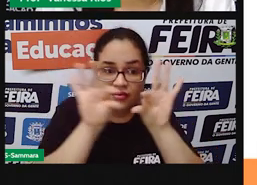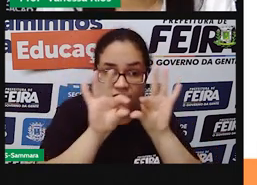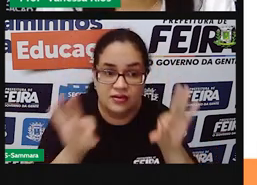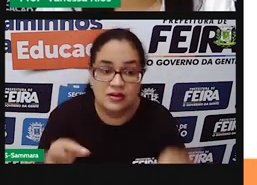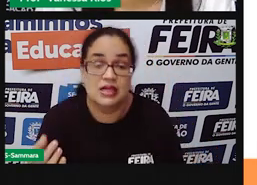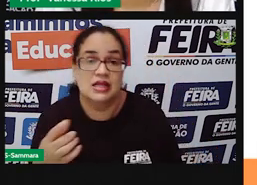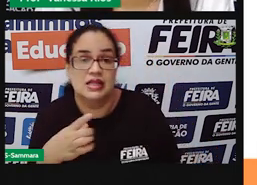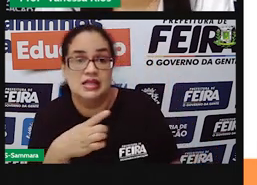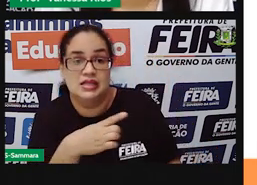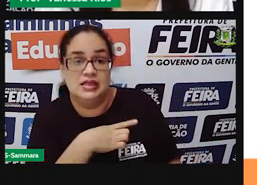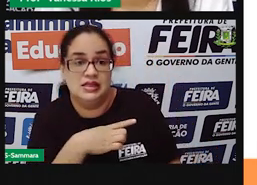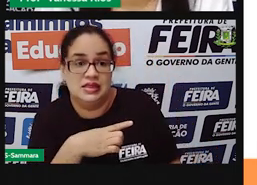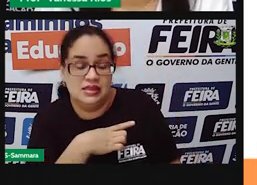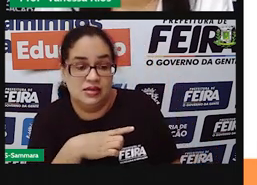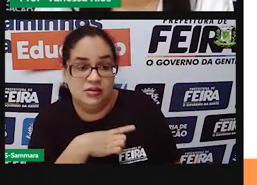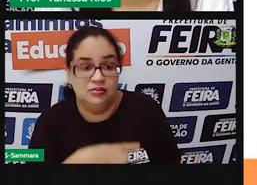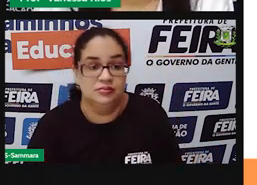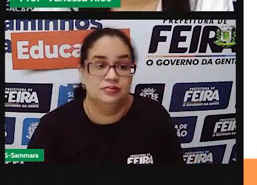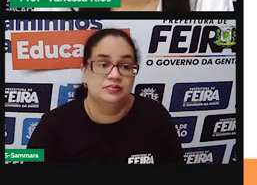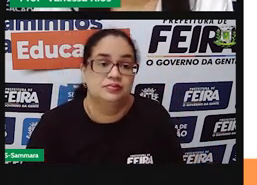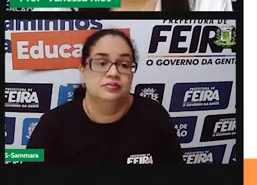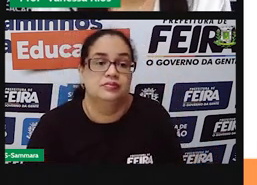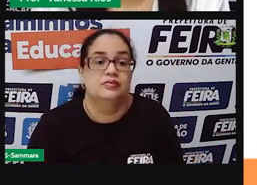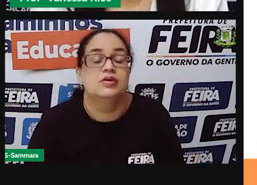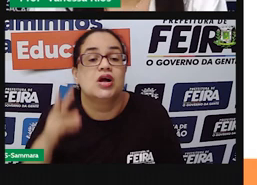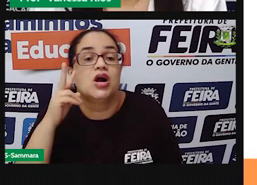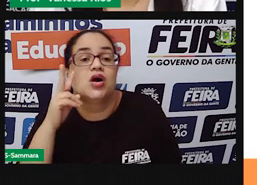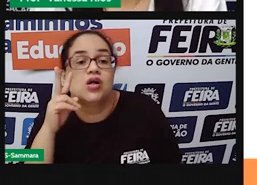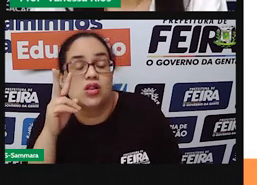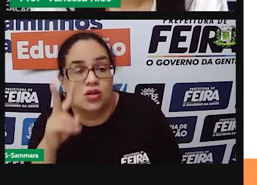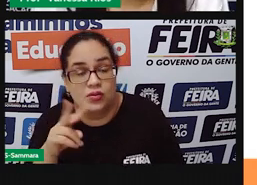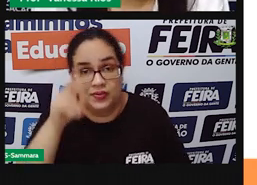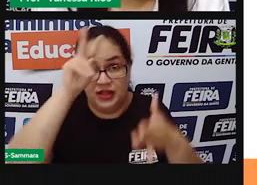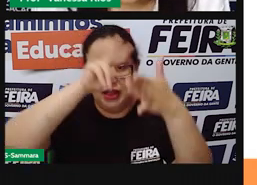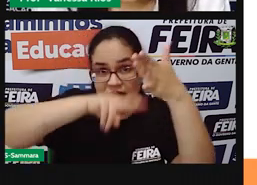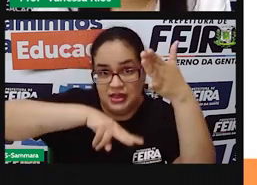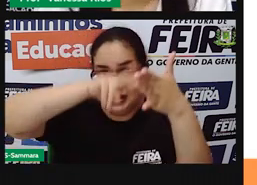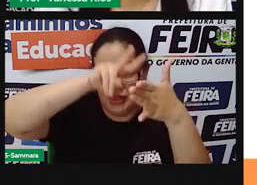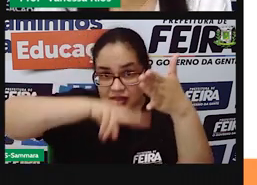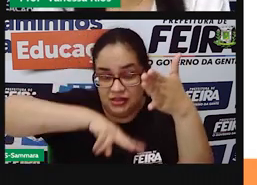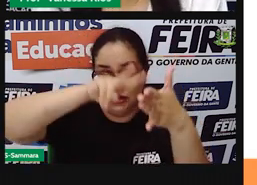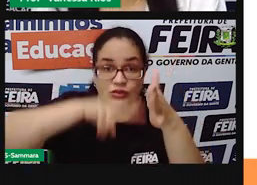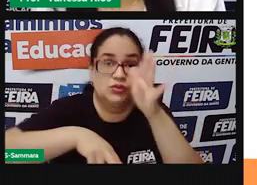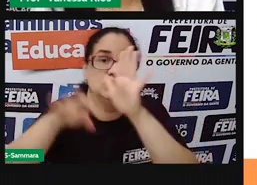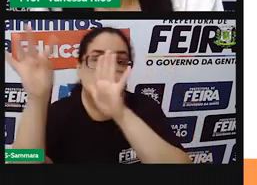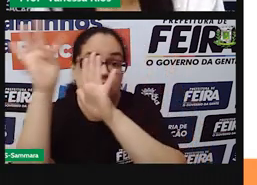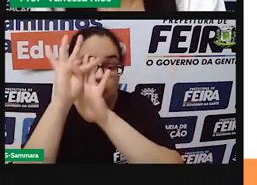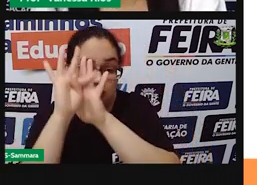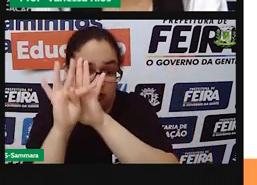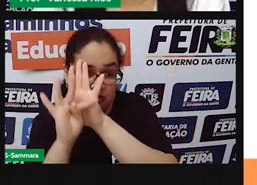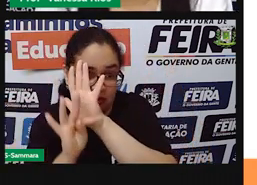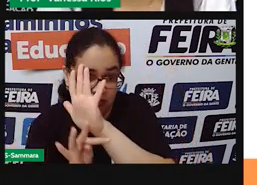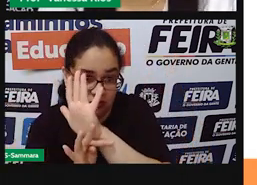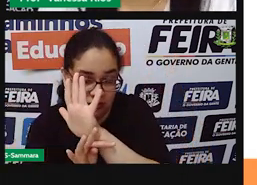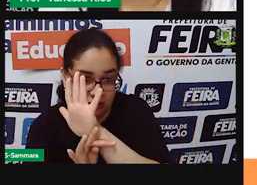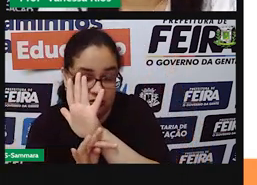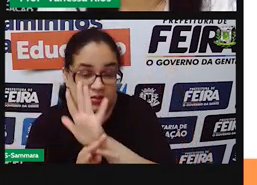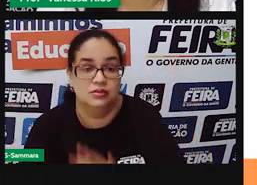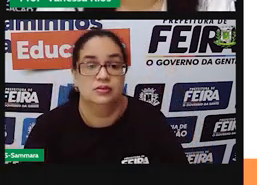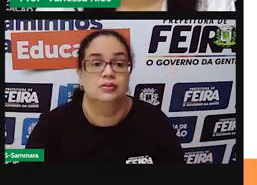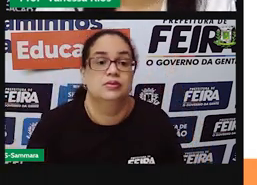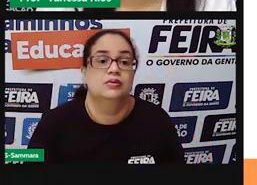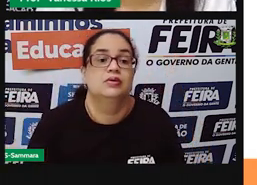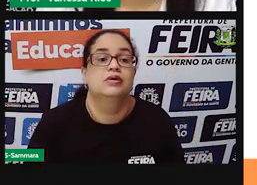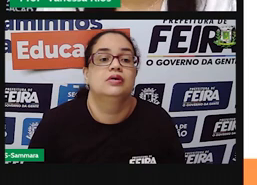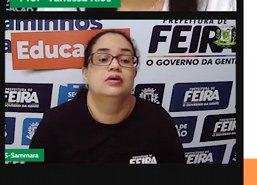fazem parte dessa composição. Então, a gente vai fazer a leitura do texto, depois de ter ouvido. A gente vai fazer a